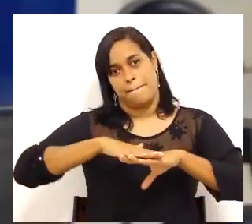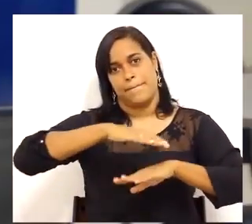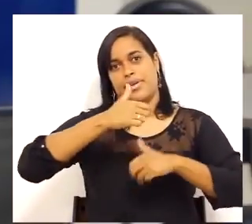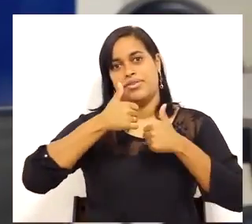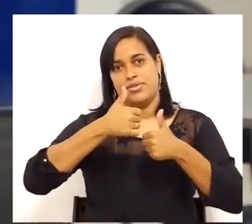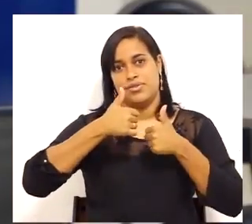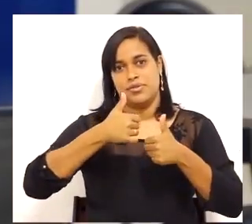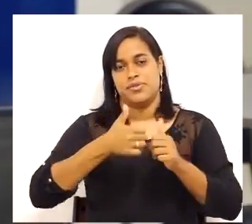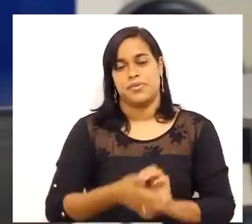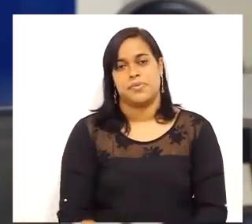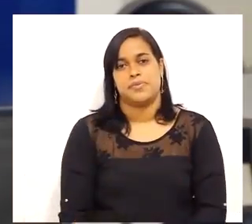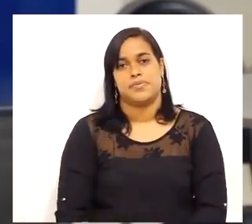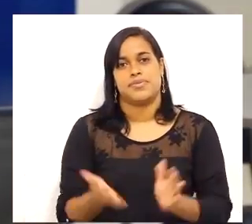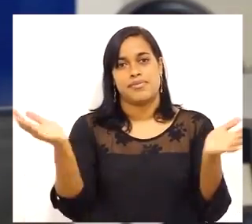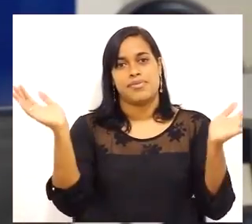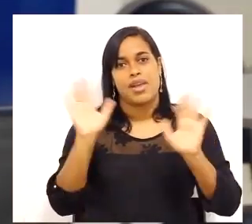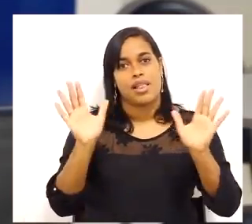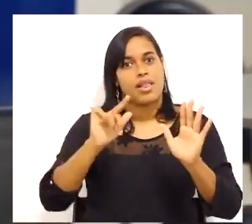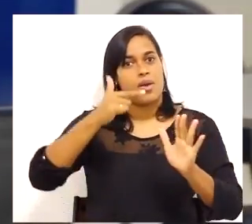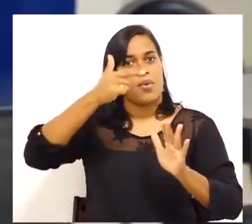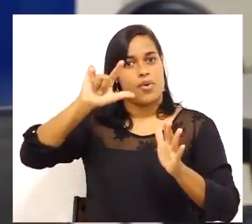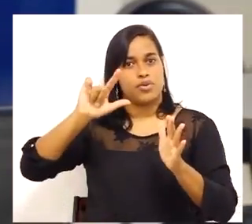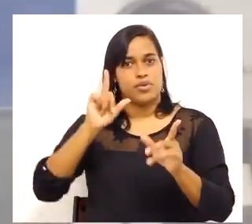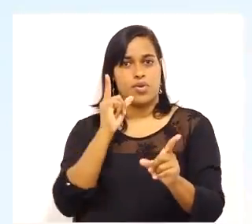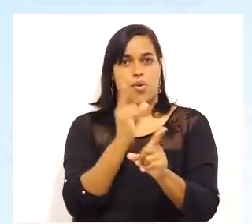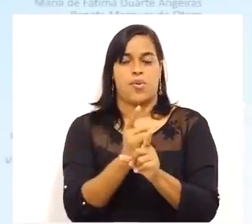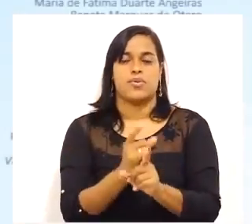abraço a todos e até o nosso próximo encontro.